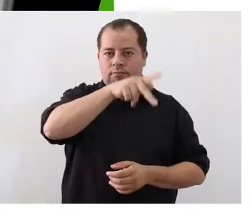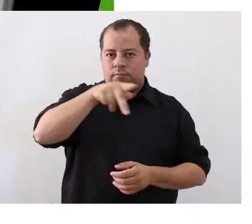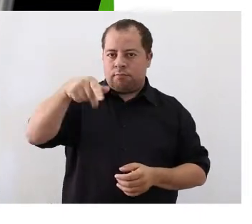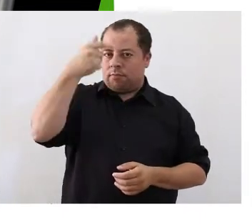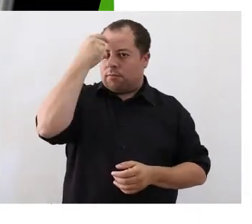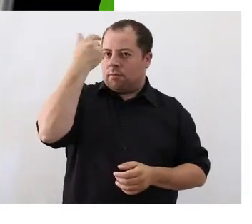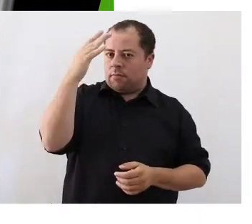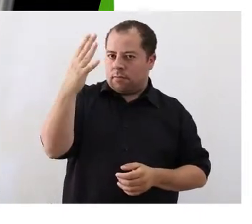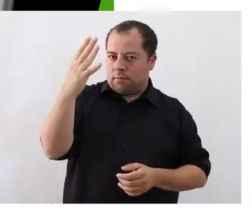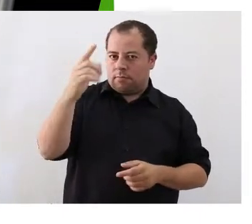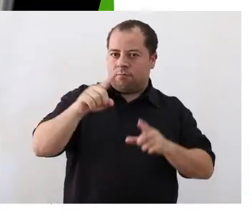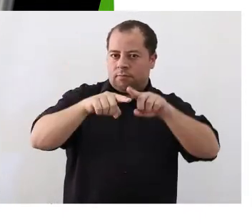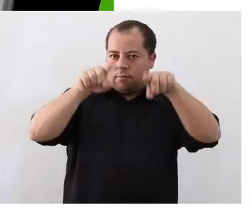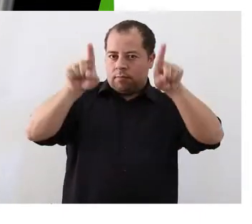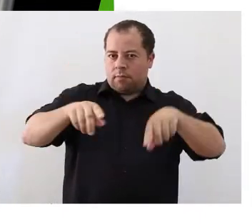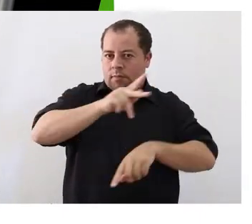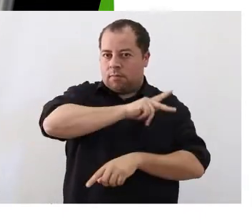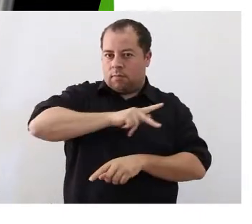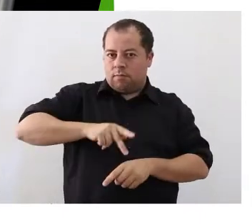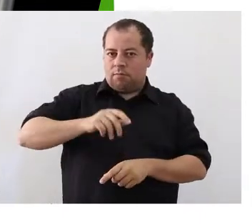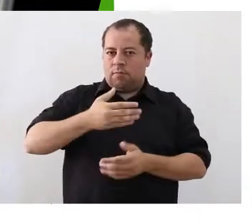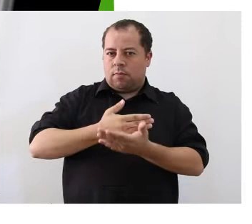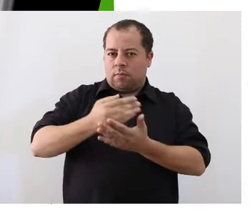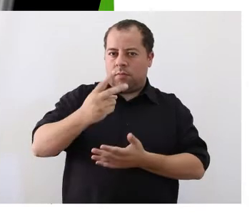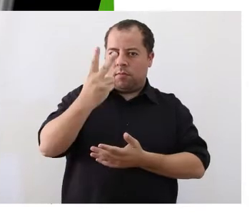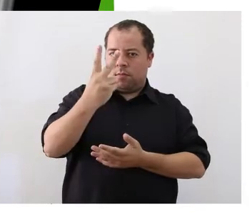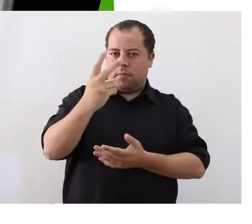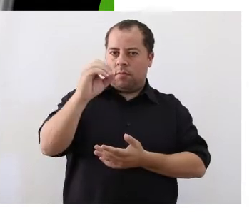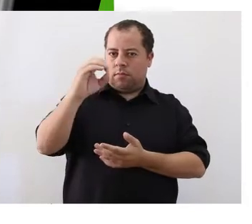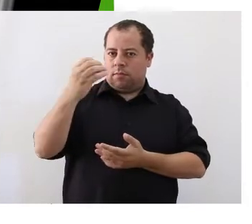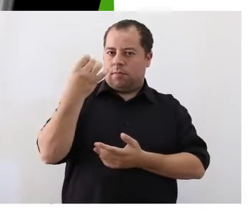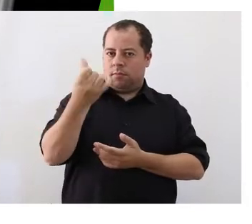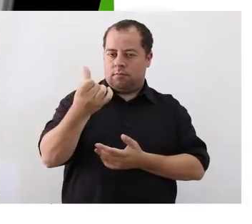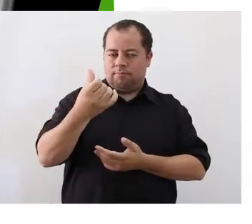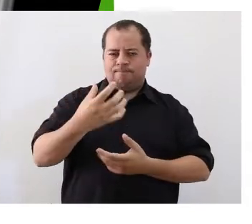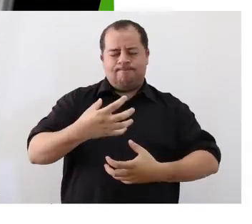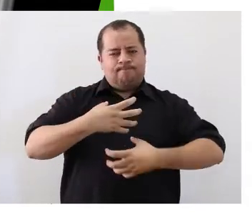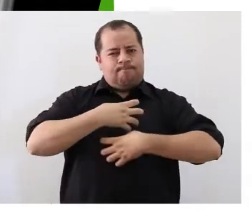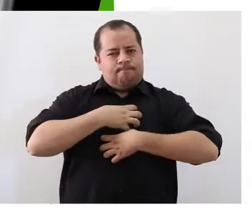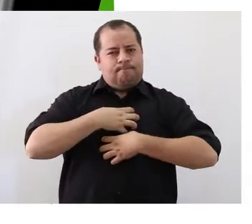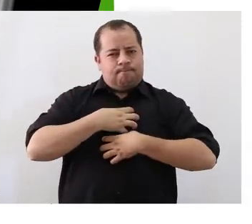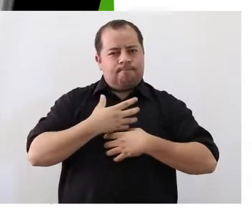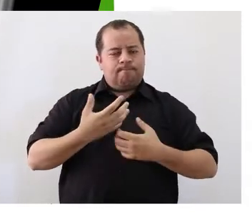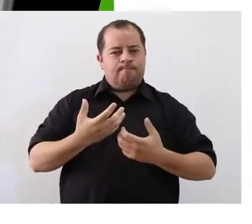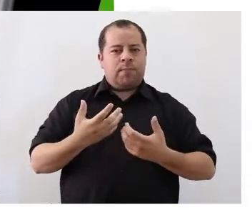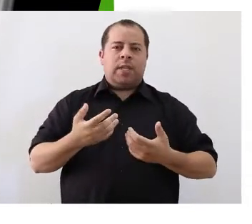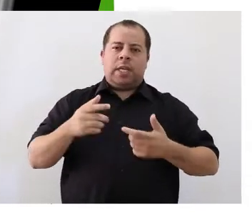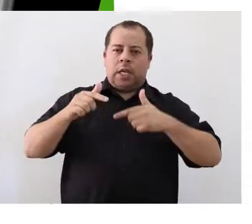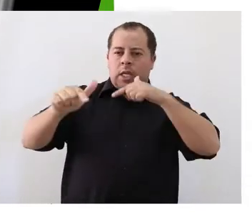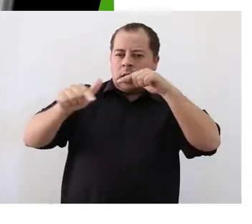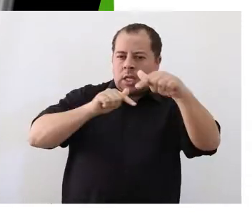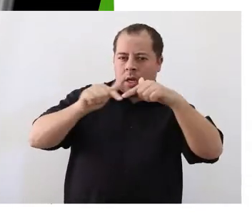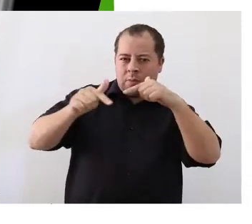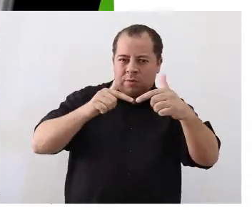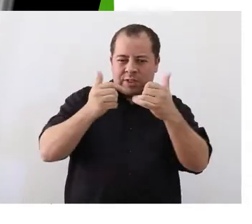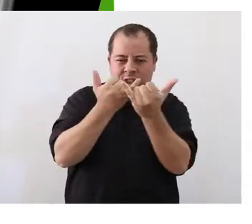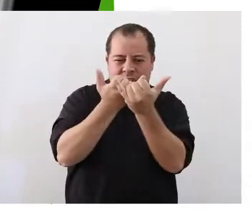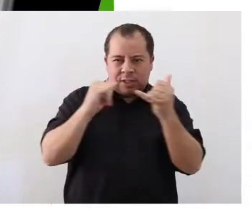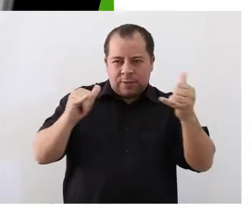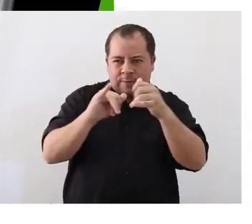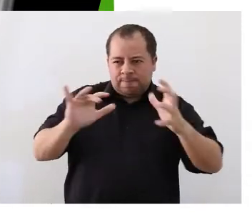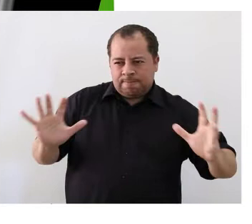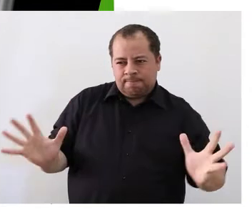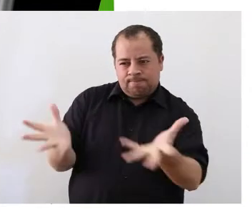professor da Unipampa e servidor público desde 2006. Para mim, ser servidor público é atuar como um